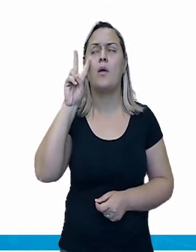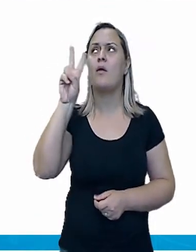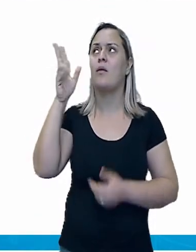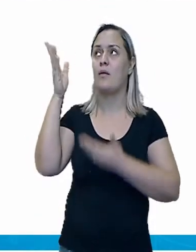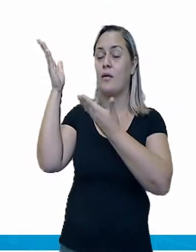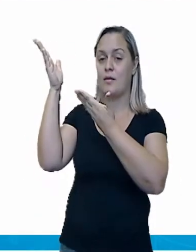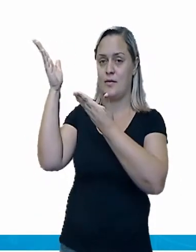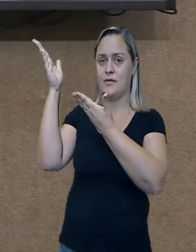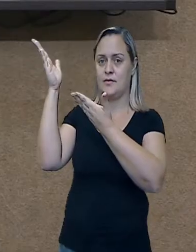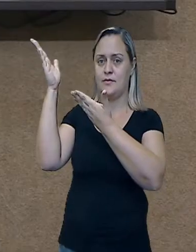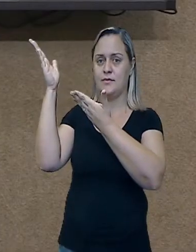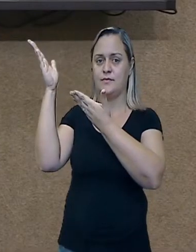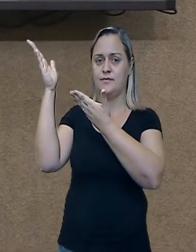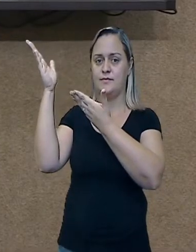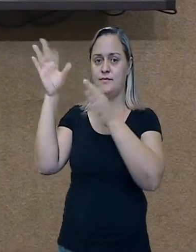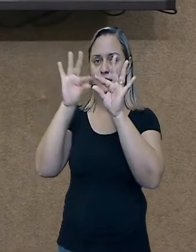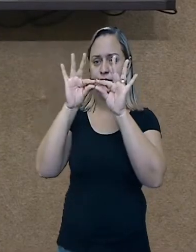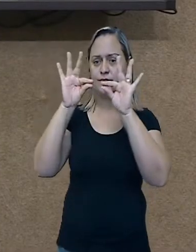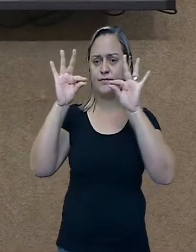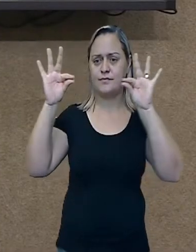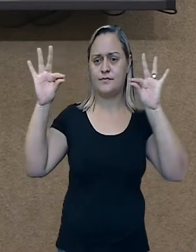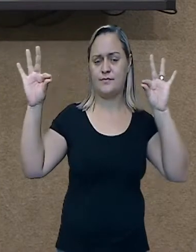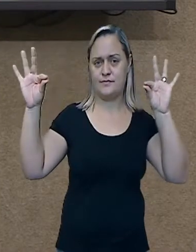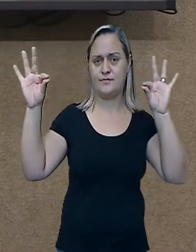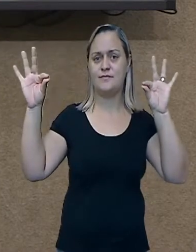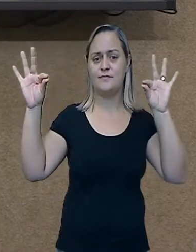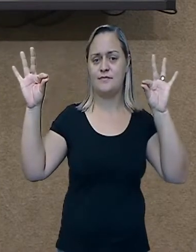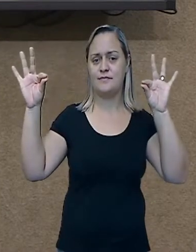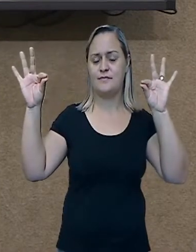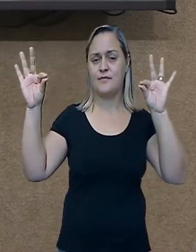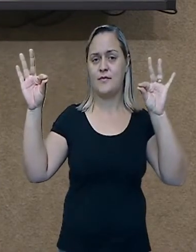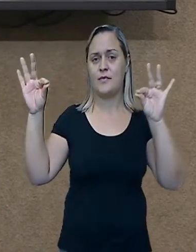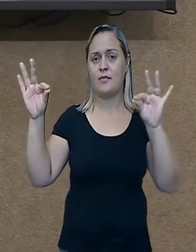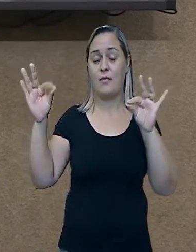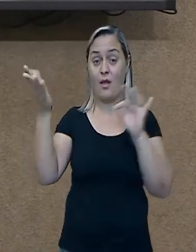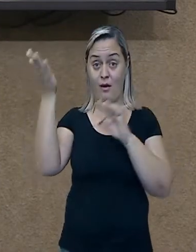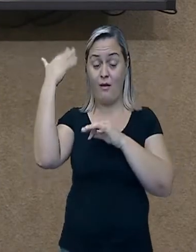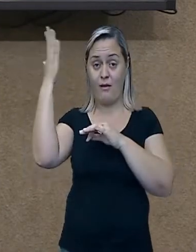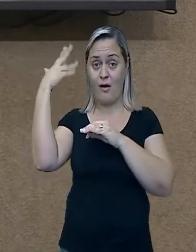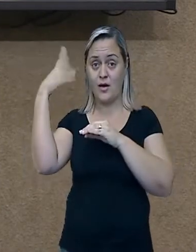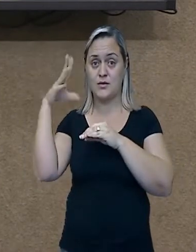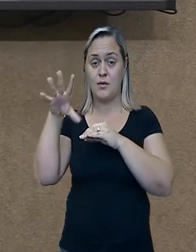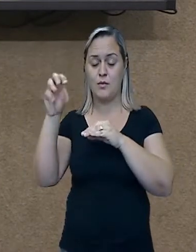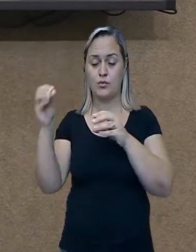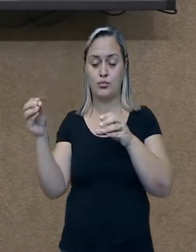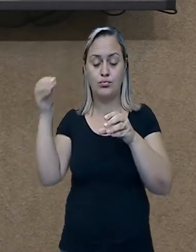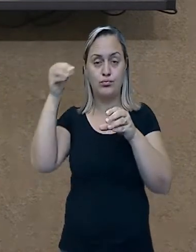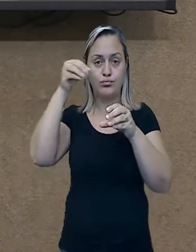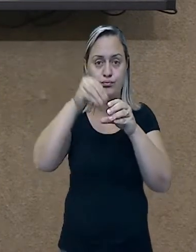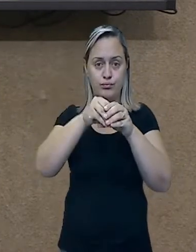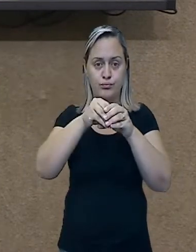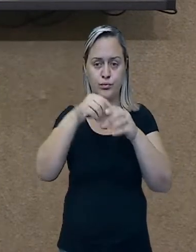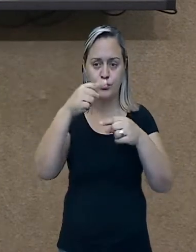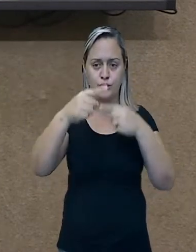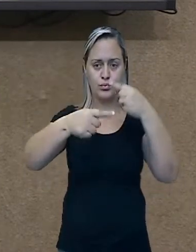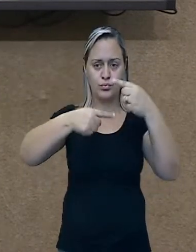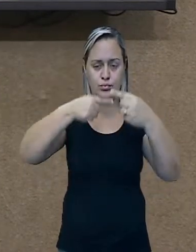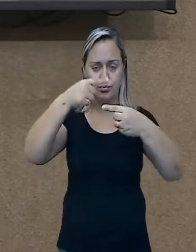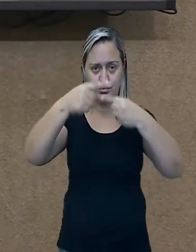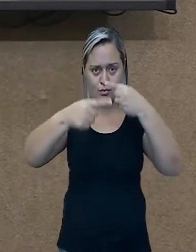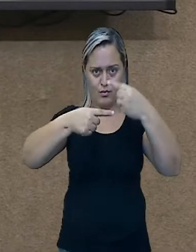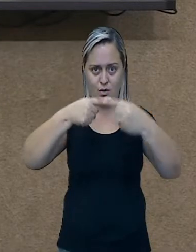esse aqui, olha, gente. Era colocado dentro de uma máquina que a medida... Eles ficam assim, bem